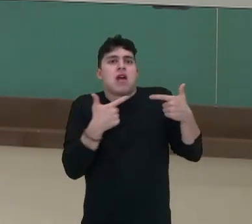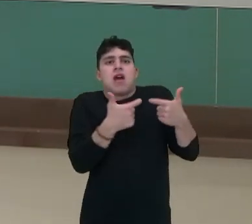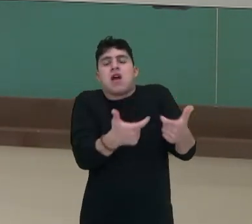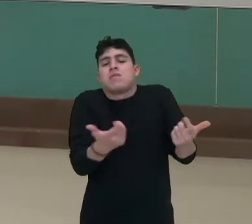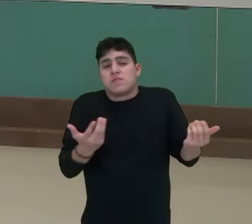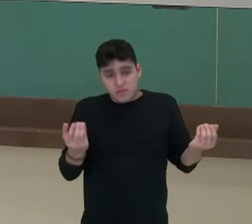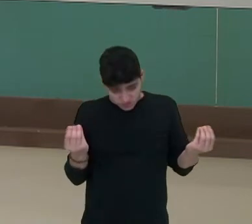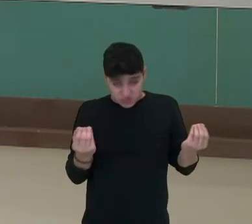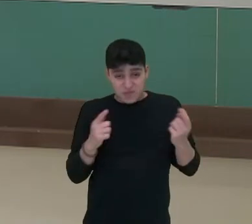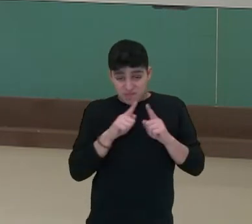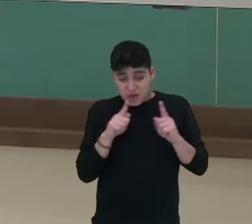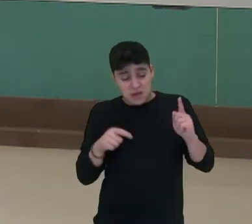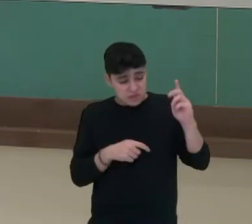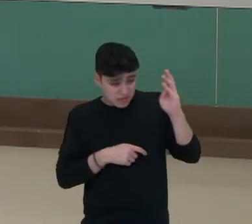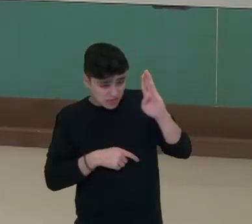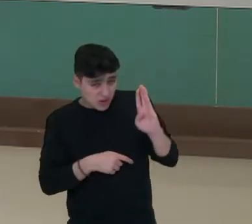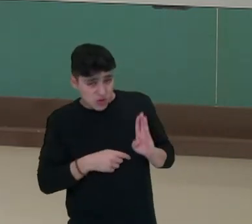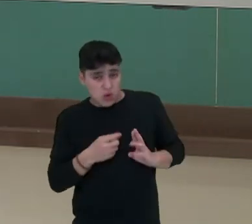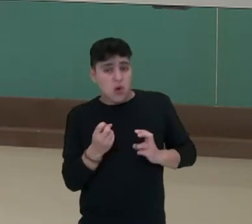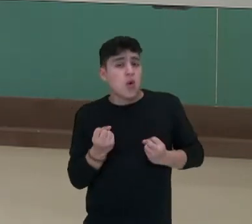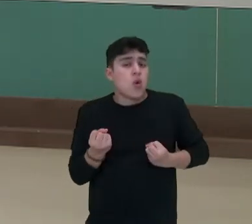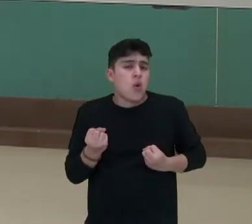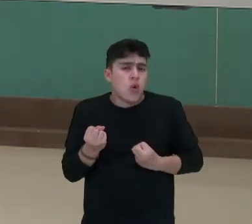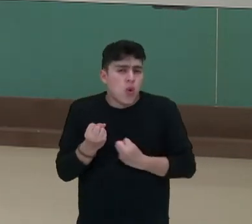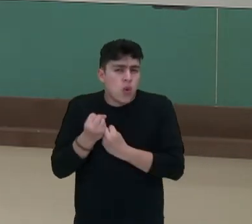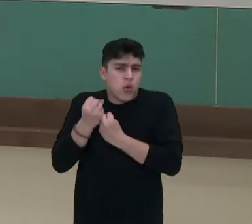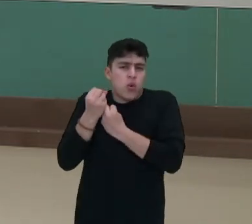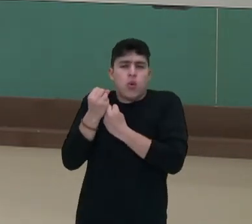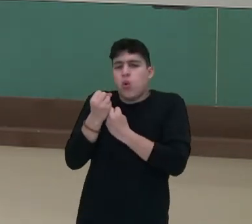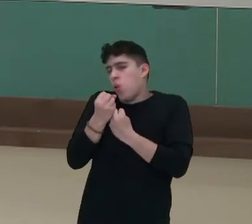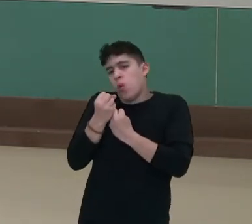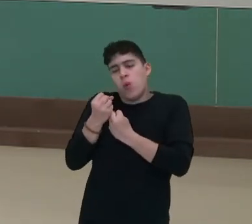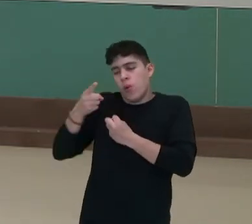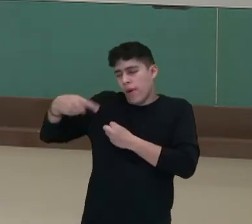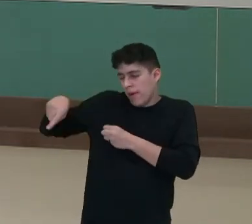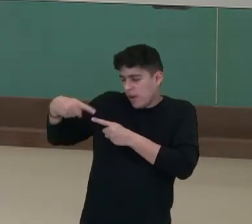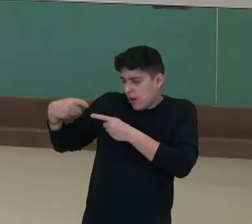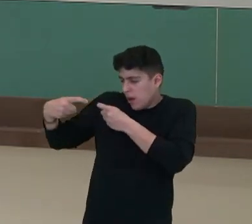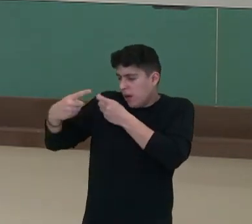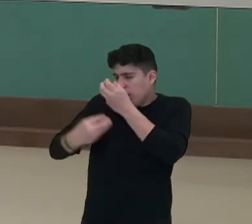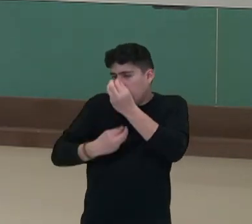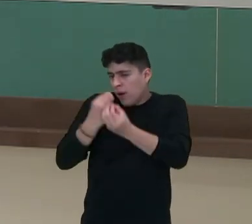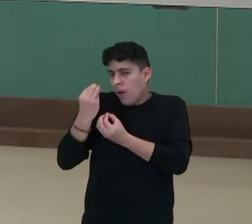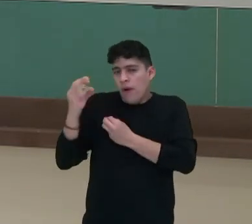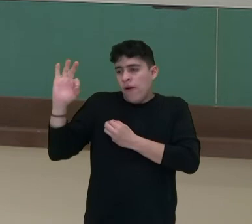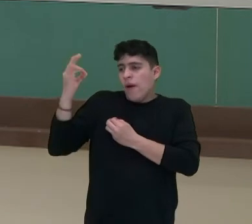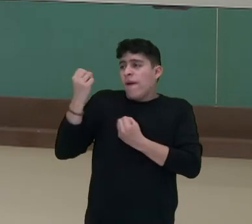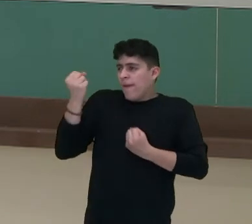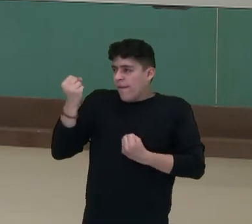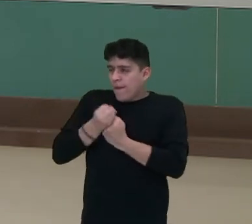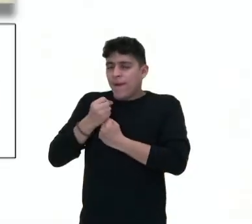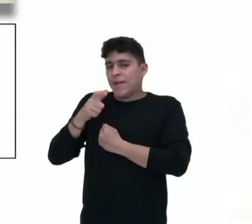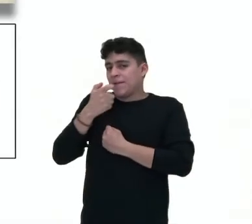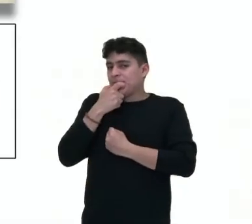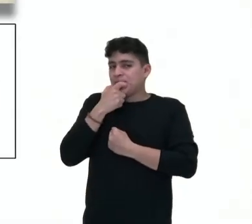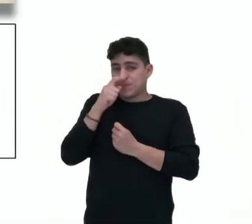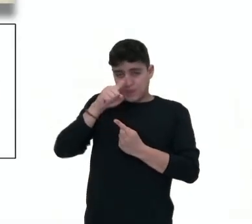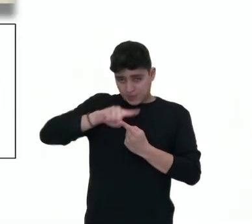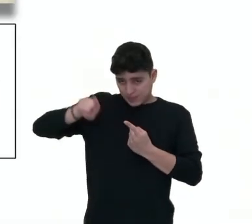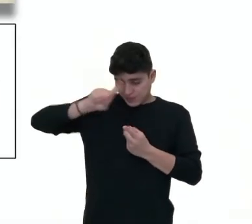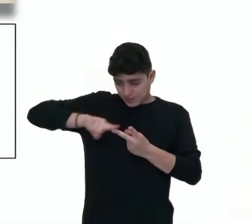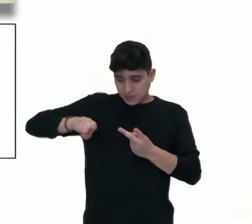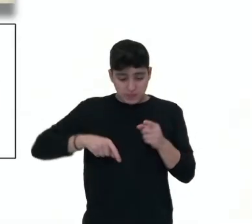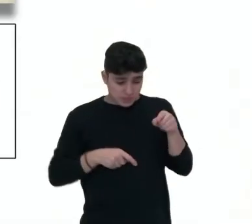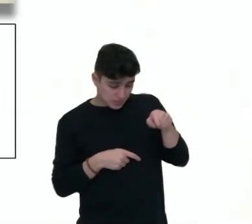bastante ajuda aí no suporte à guerra por parte da França e da Inglaterra, enviando, por